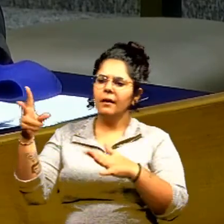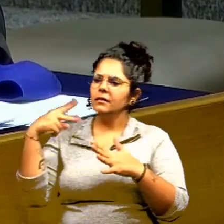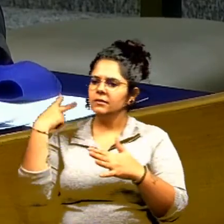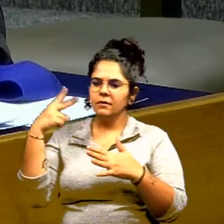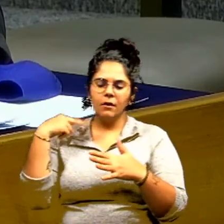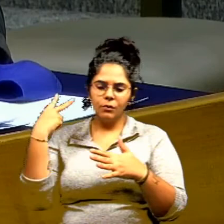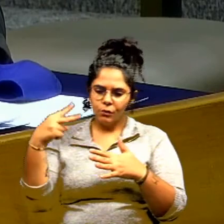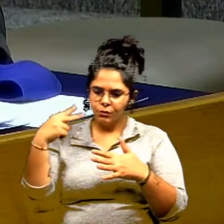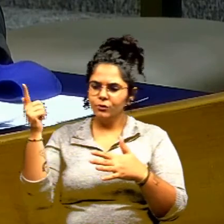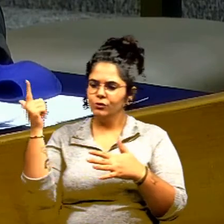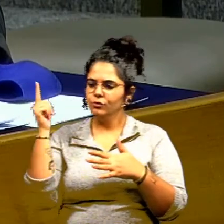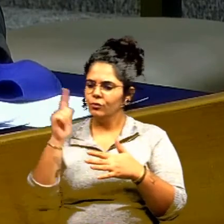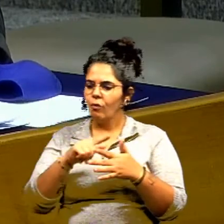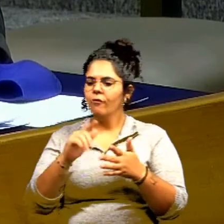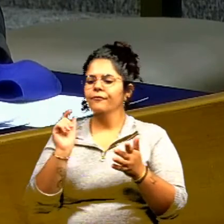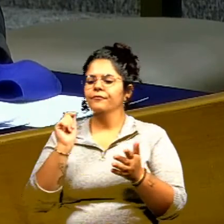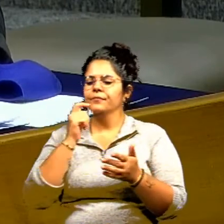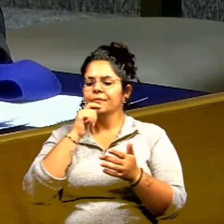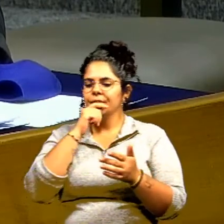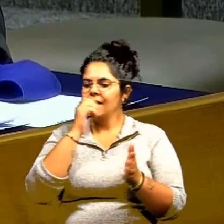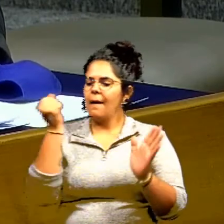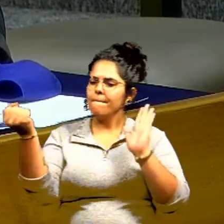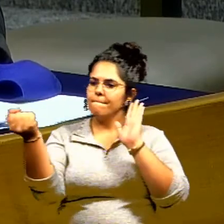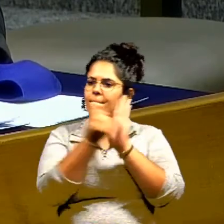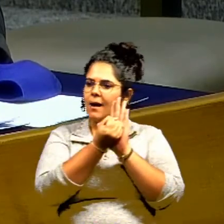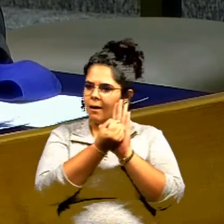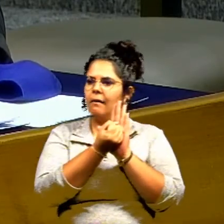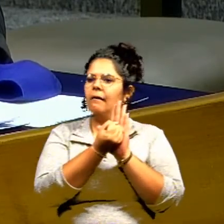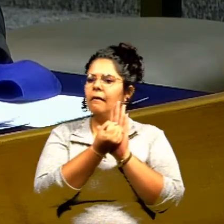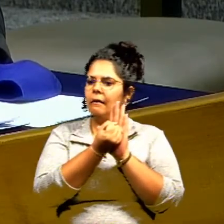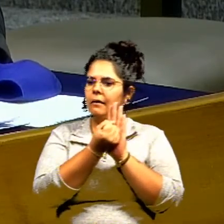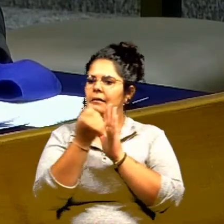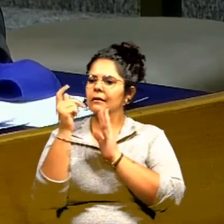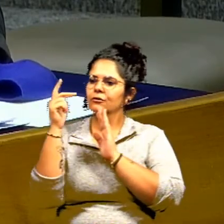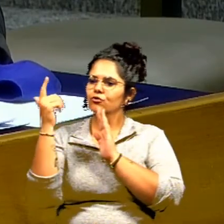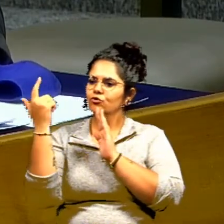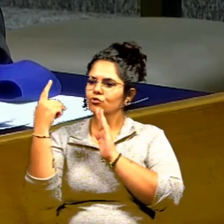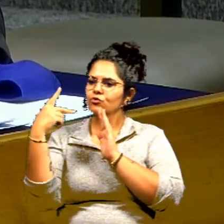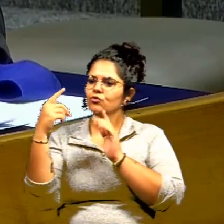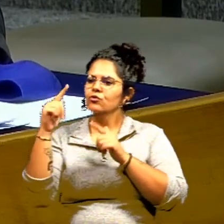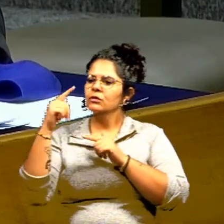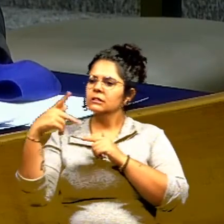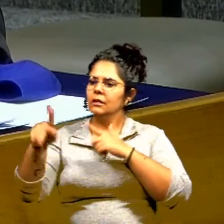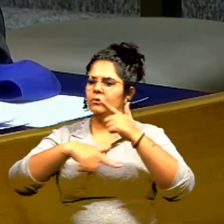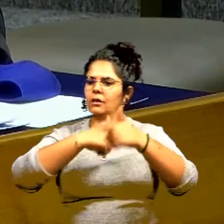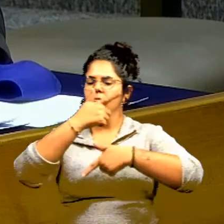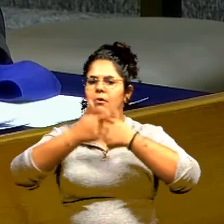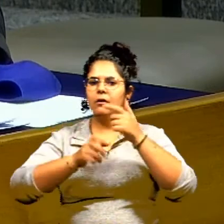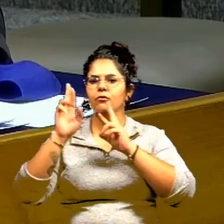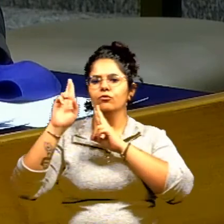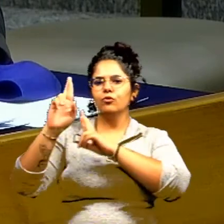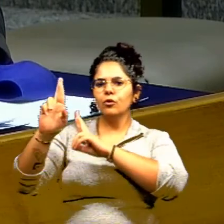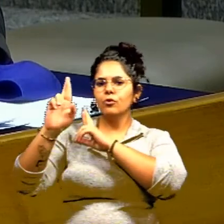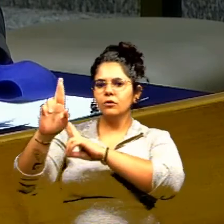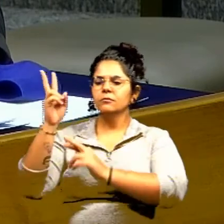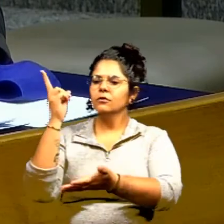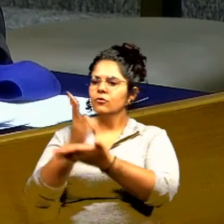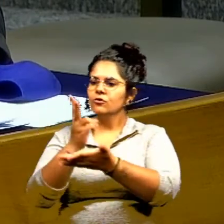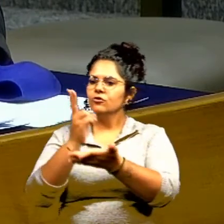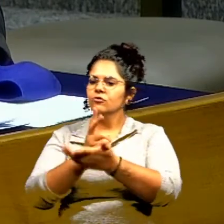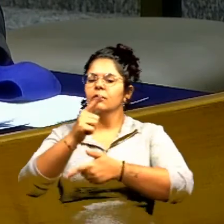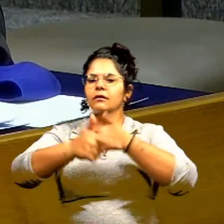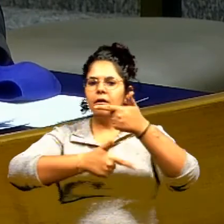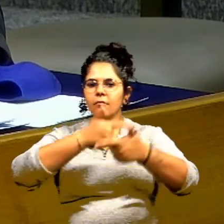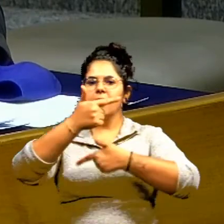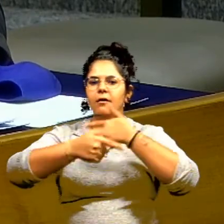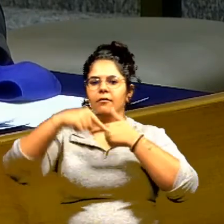mais uma vez fica aqui uma marca do senhor nessa sua legislatura espero espriamente que o senhor continue exercendo essa